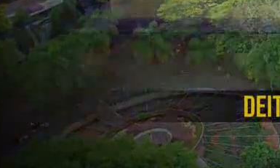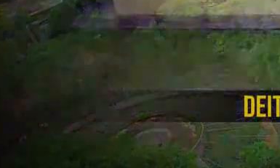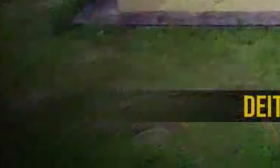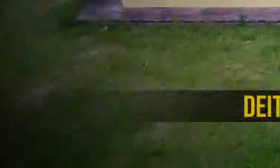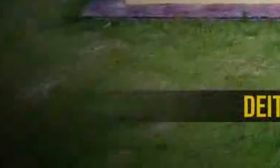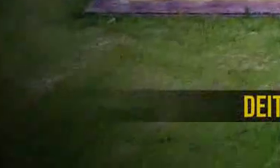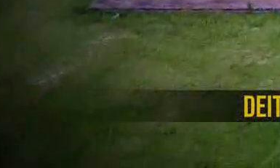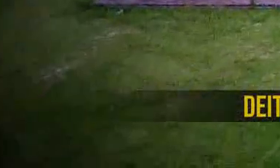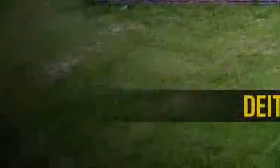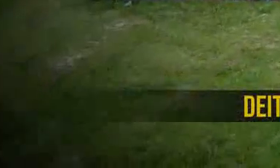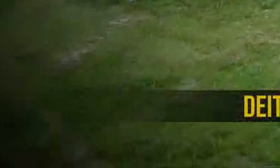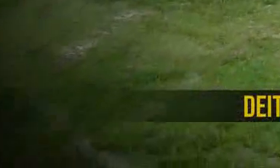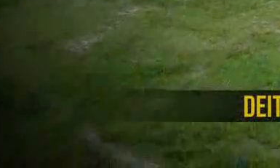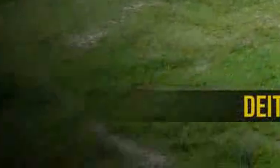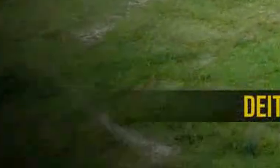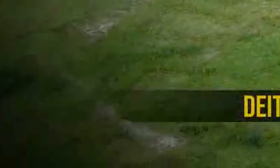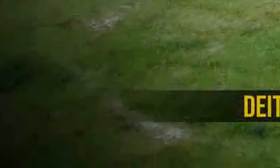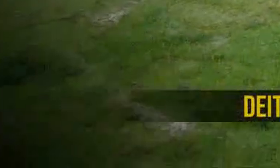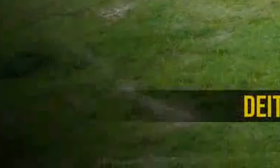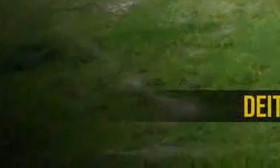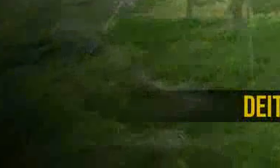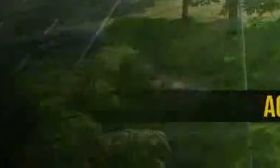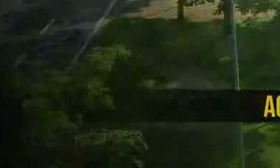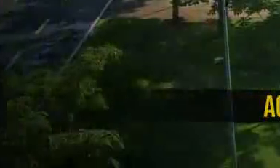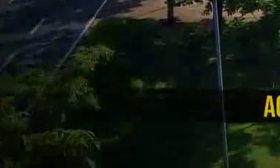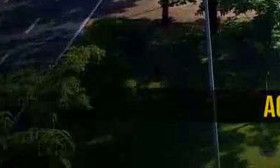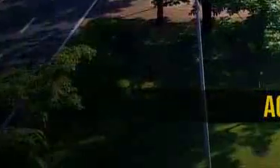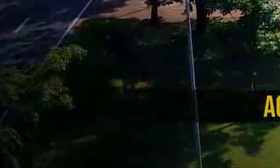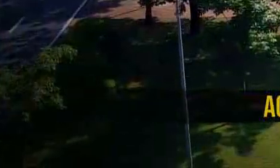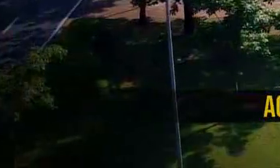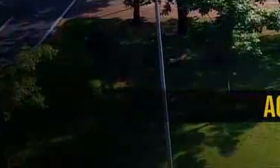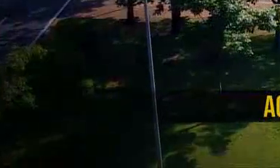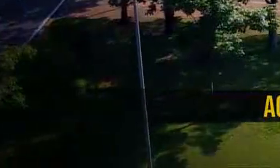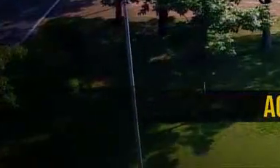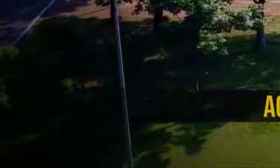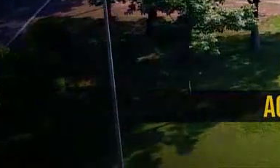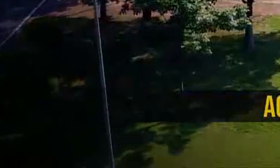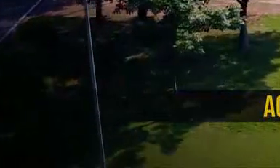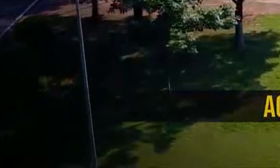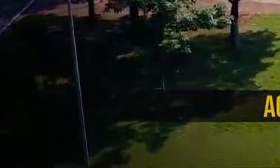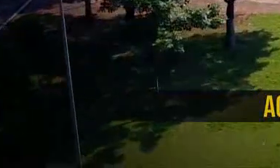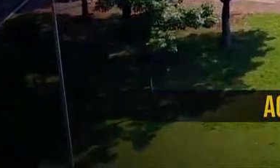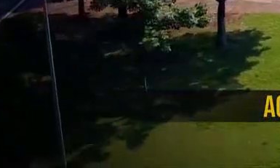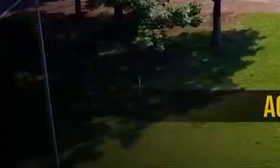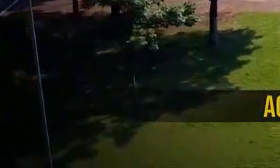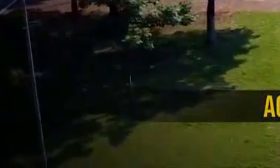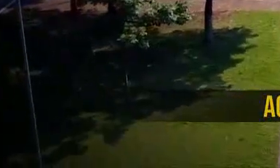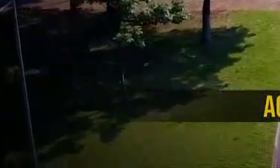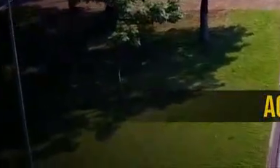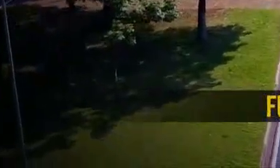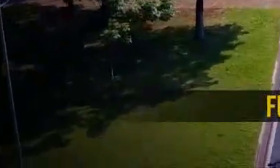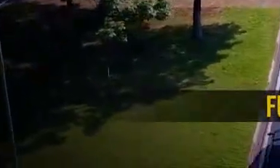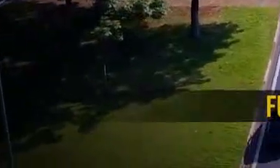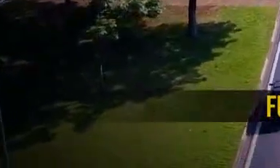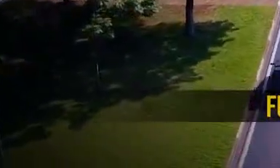Deitado eternamente, imenso esplêndido Ao som do mar e à luz do céu profundo